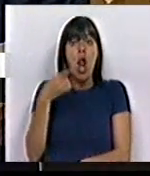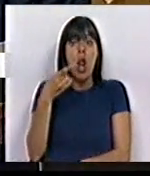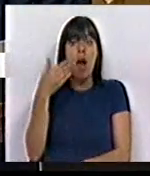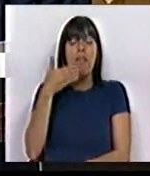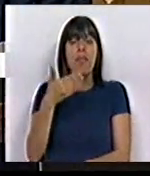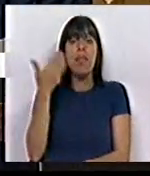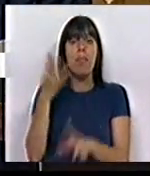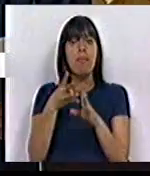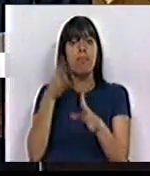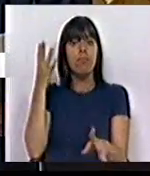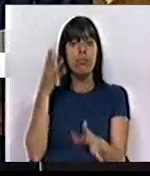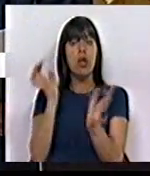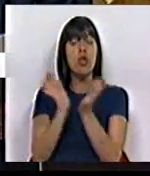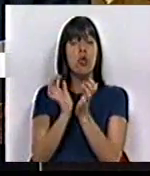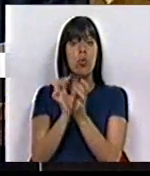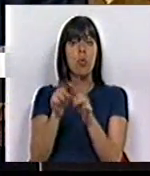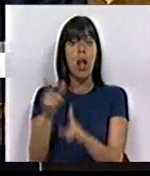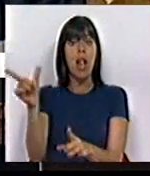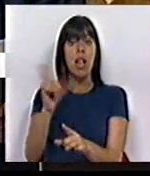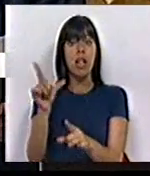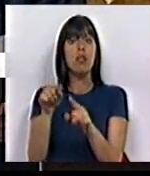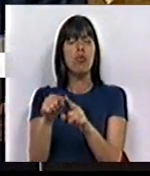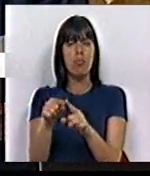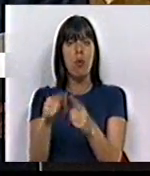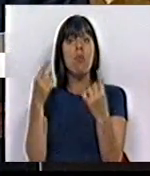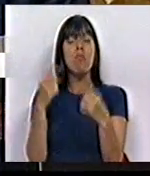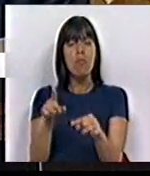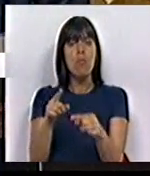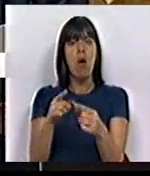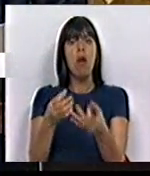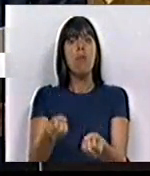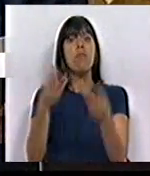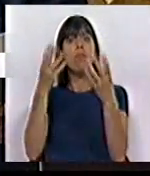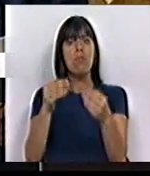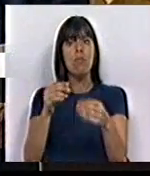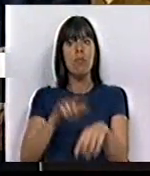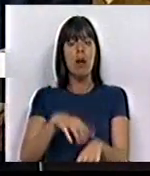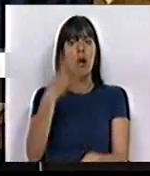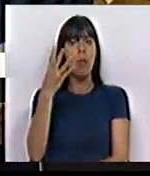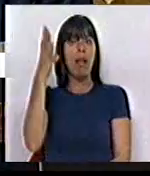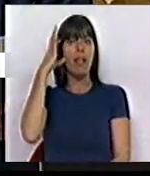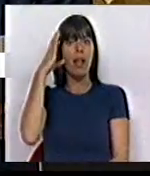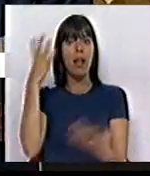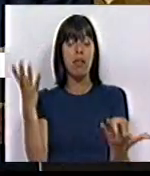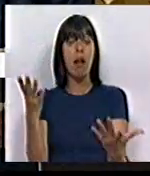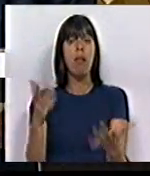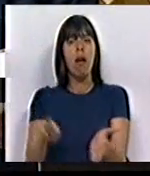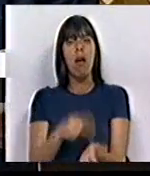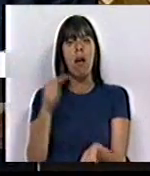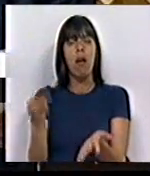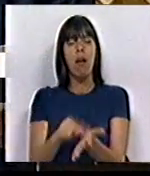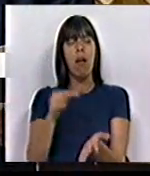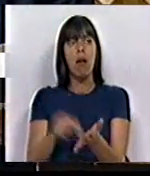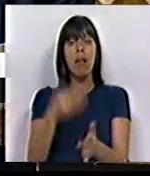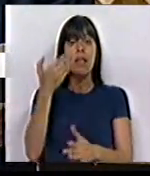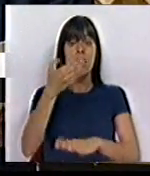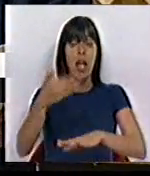manhã à fila para a segurança social em Lisboa, só foram atendidas às 16 horas. Tiveram que esperar